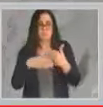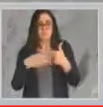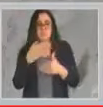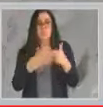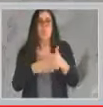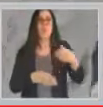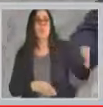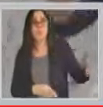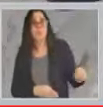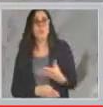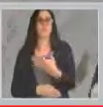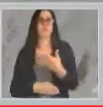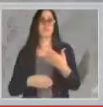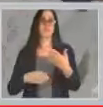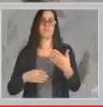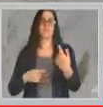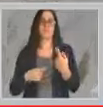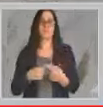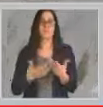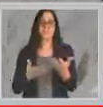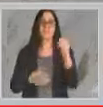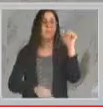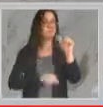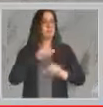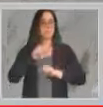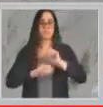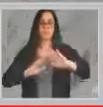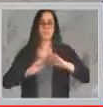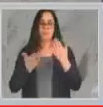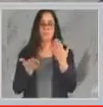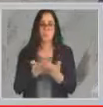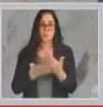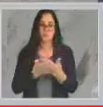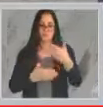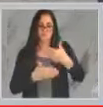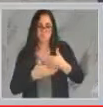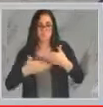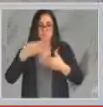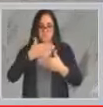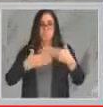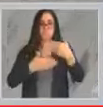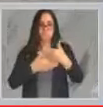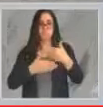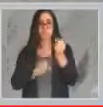as escolas de lata, que elas sejam transformadas em escolas de alvenaria, senhor presidente.